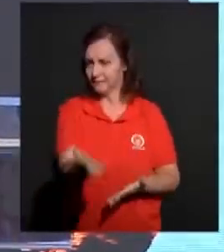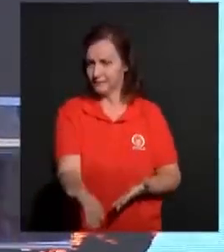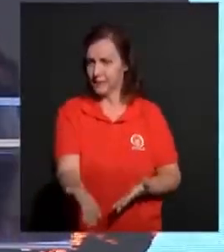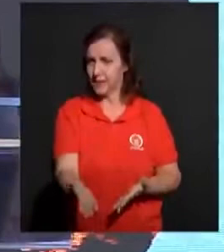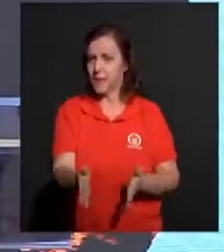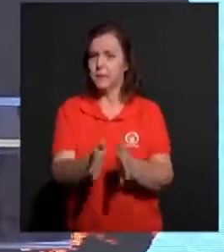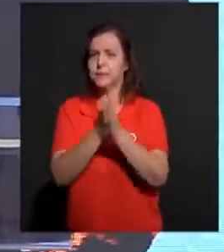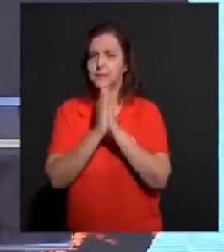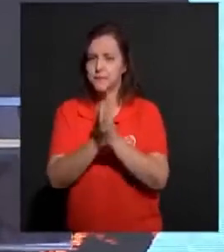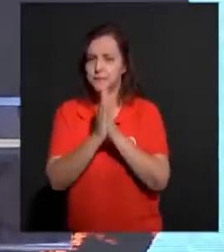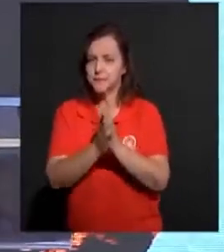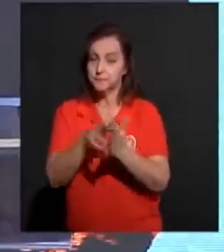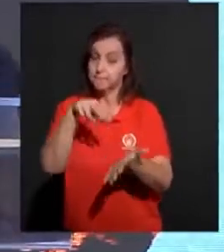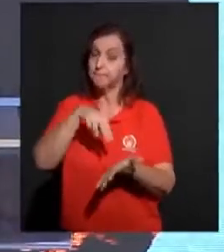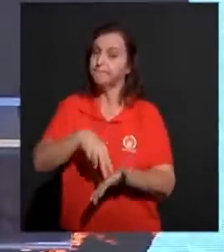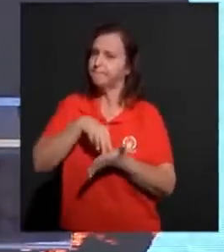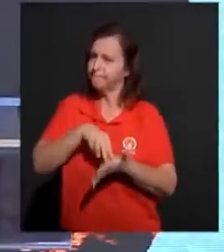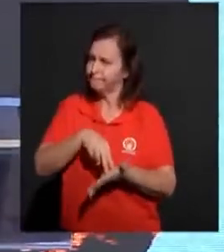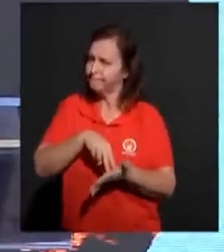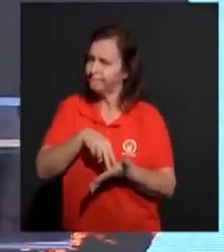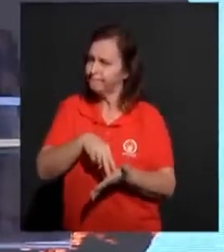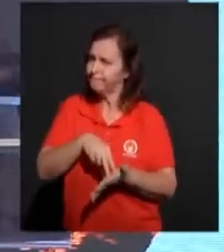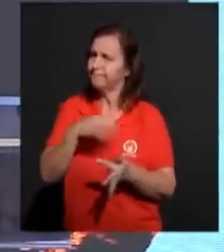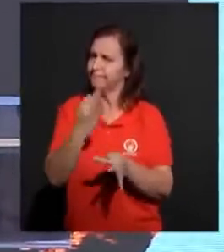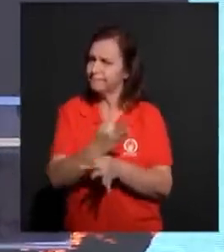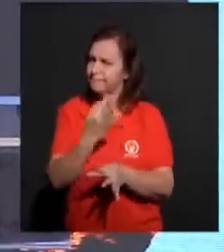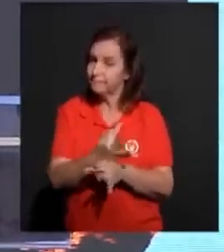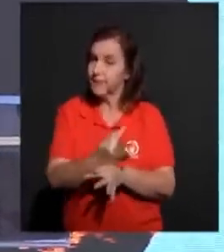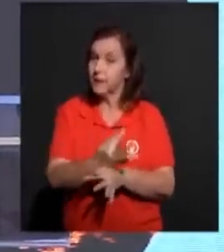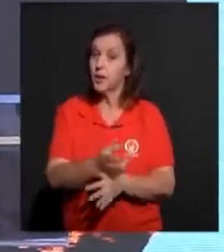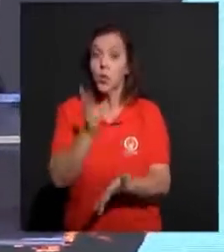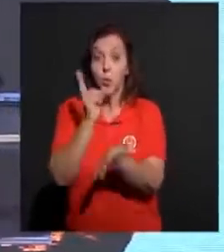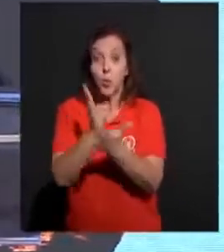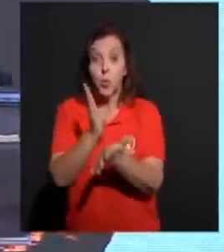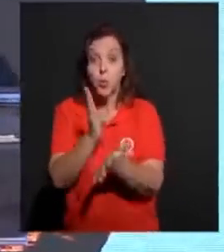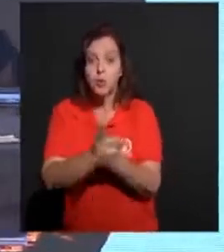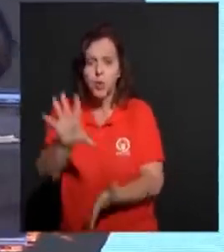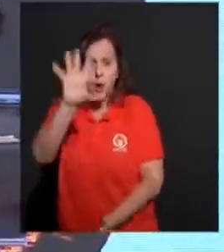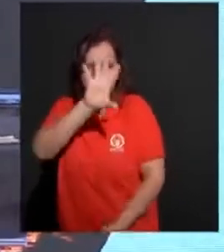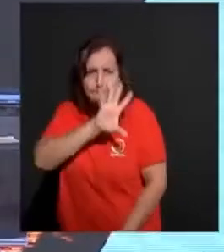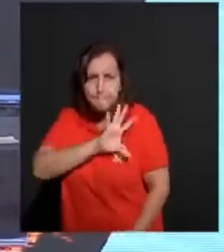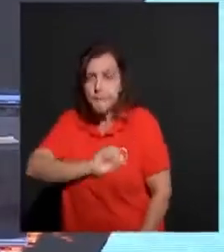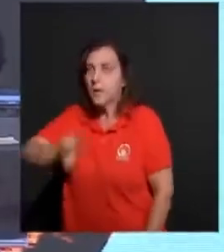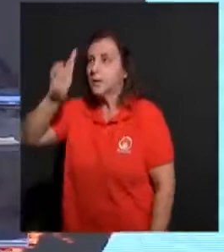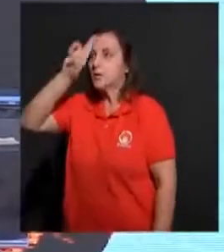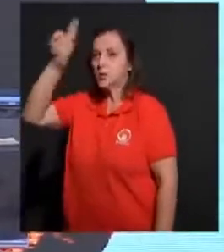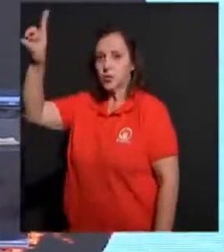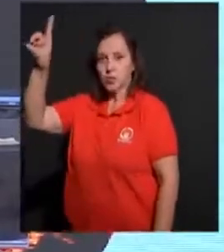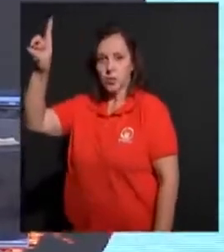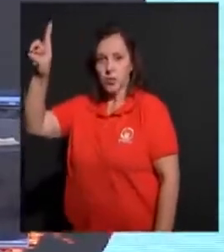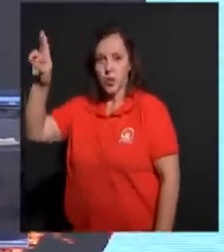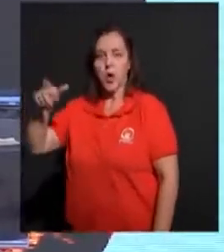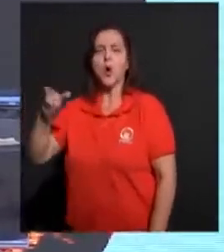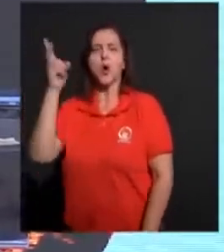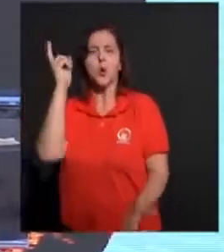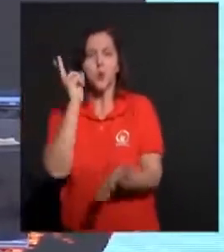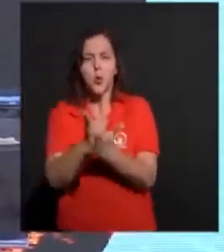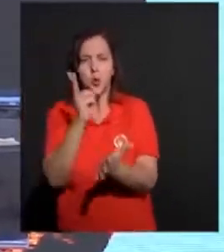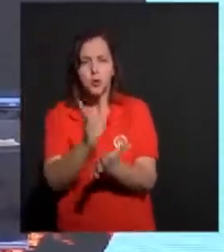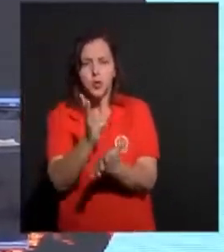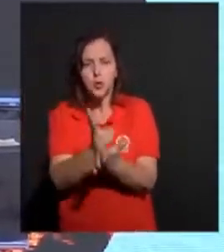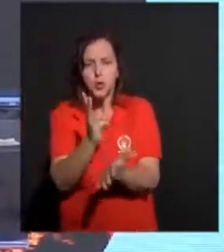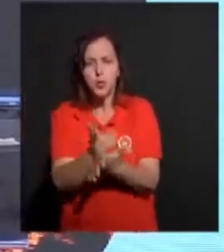Aguenta firme. Continue amando ao Senhor. Continue enfrentando. Continue